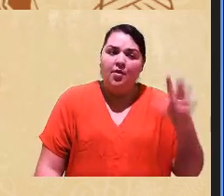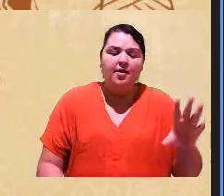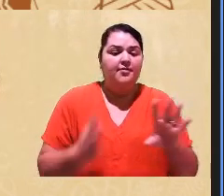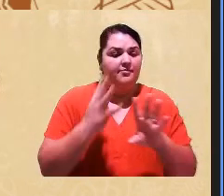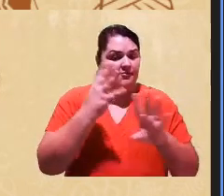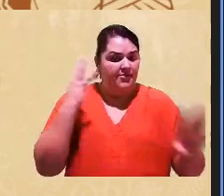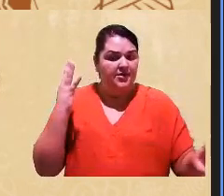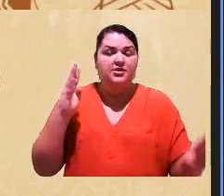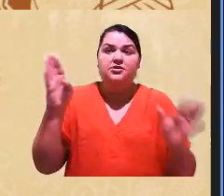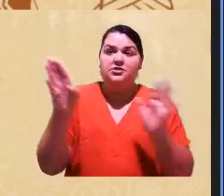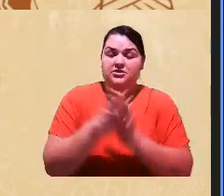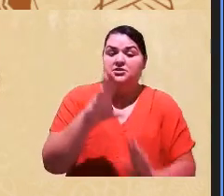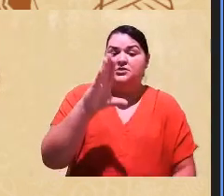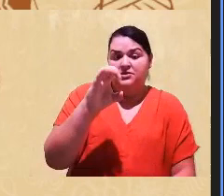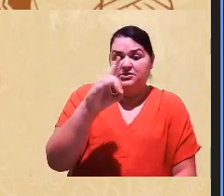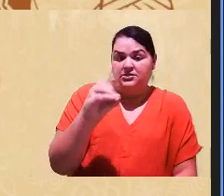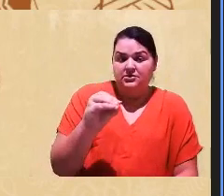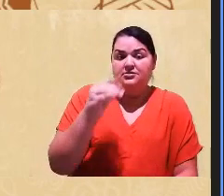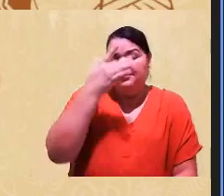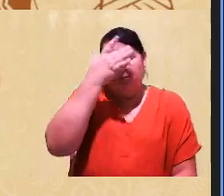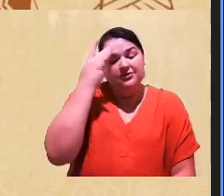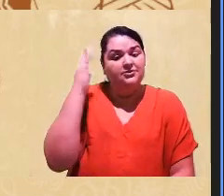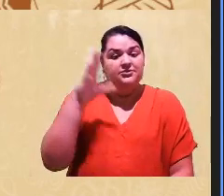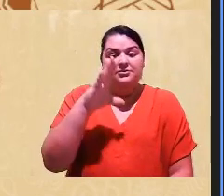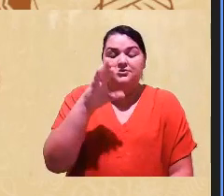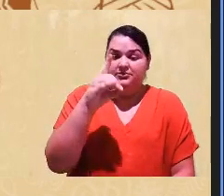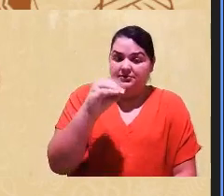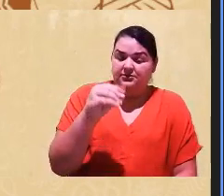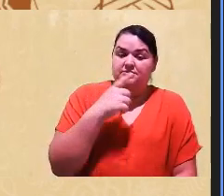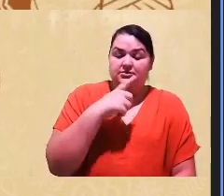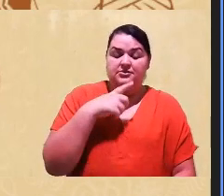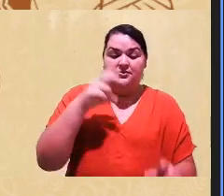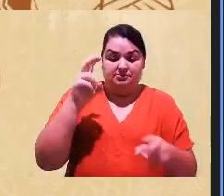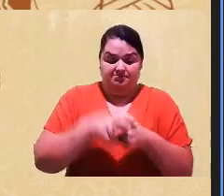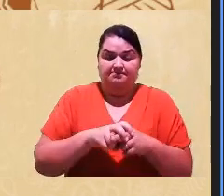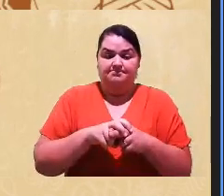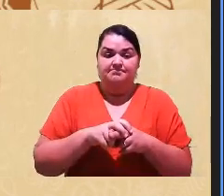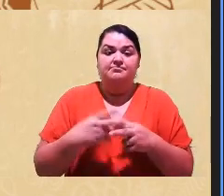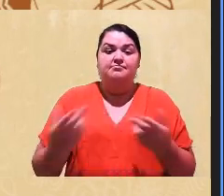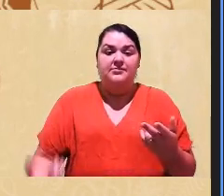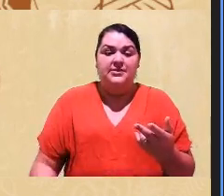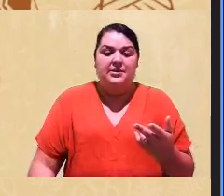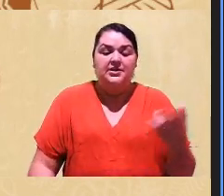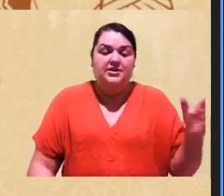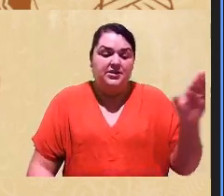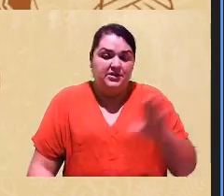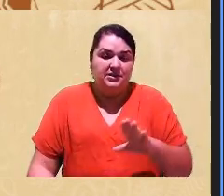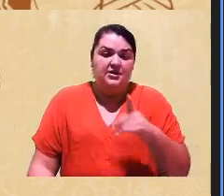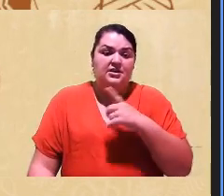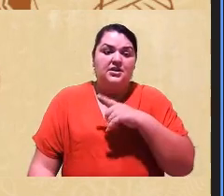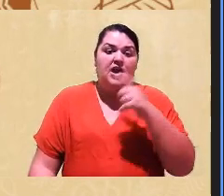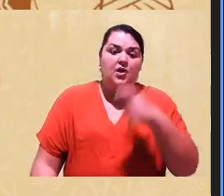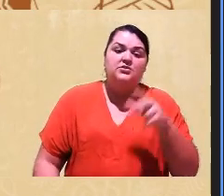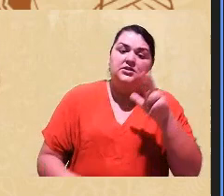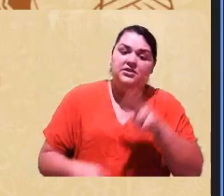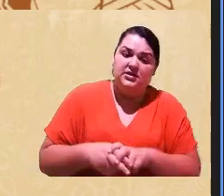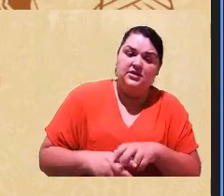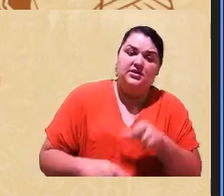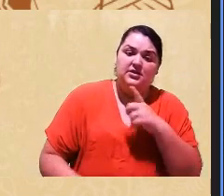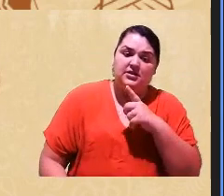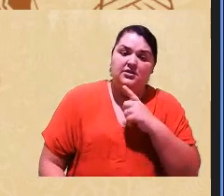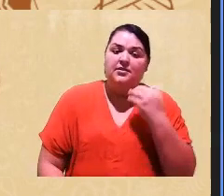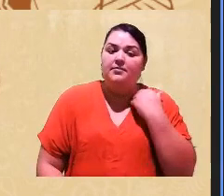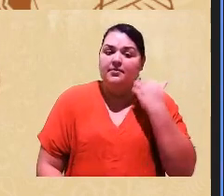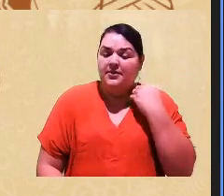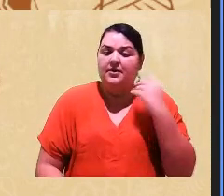cedo, porque o candidato chega cedo, fica com medo, vai sentar numa cadeira, quando entrar, ele vai ter onde sentar, porque o banco não trata a gente assim